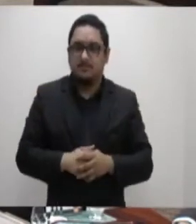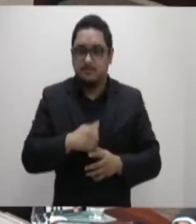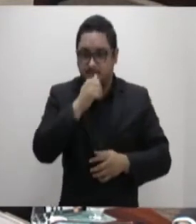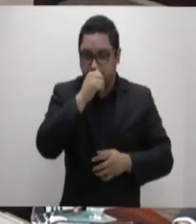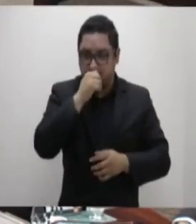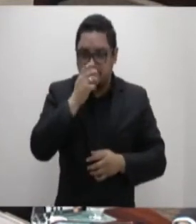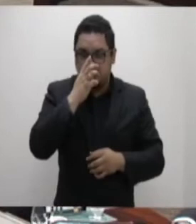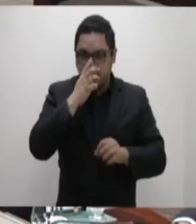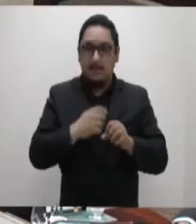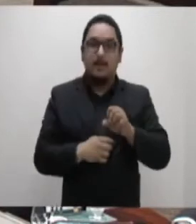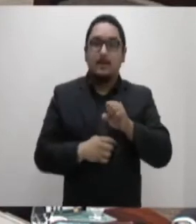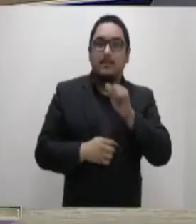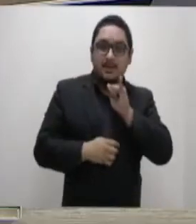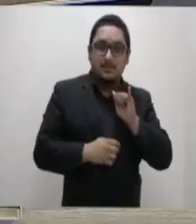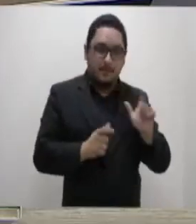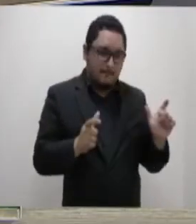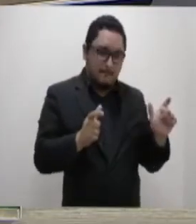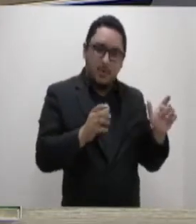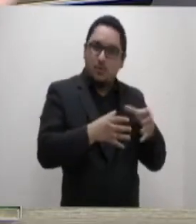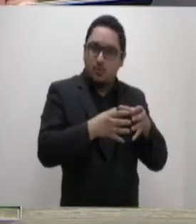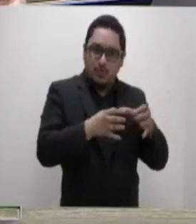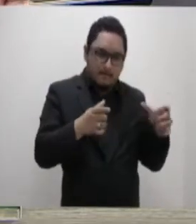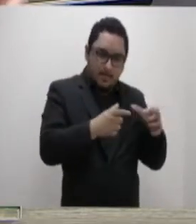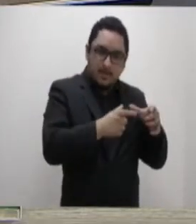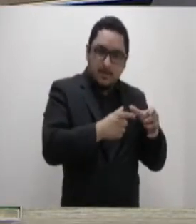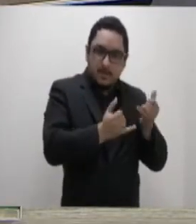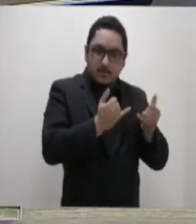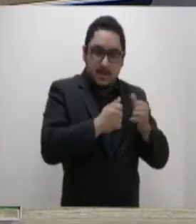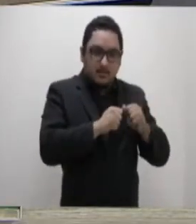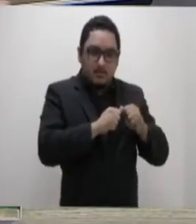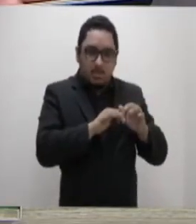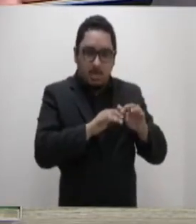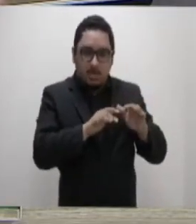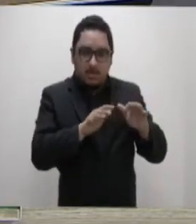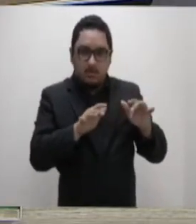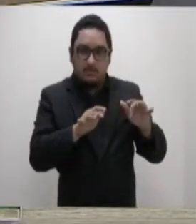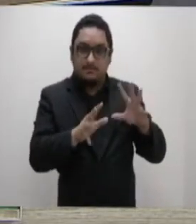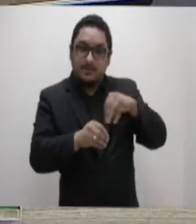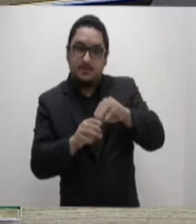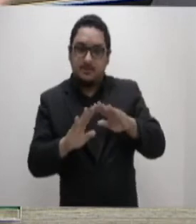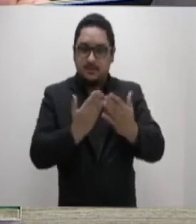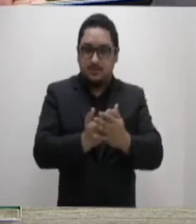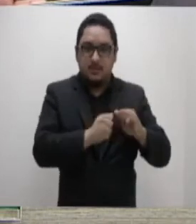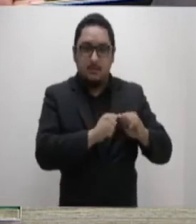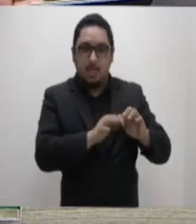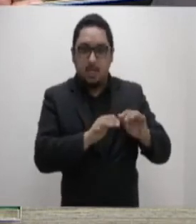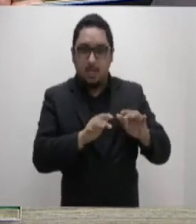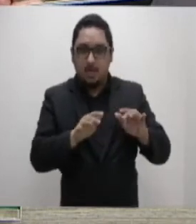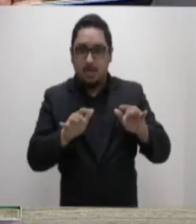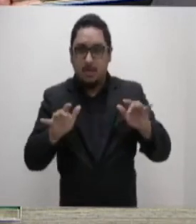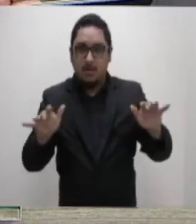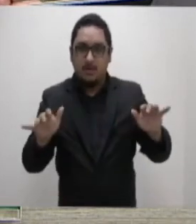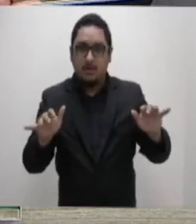é que simplesmente uma minoria que está se alastrando, desculpa o termo, nas escolas, feito em pins de braba,